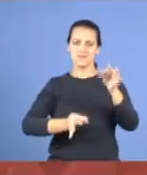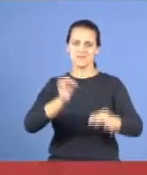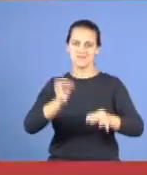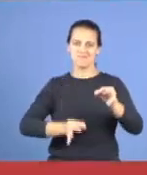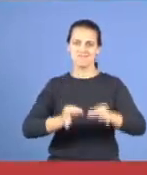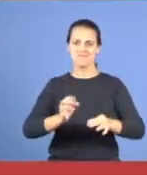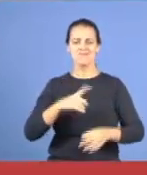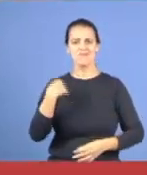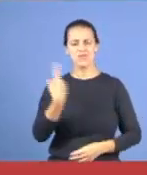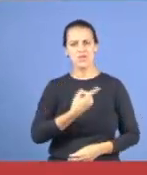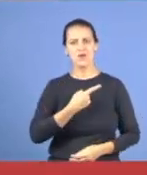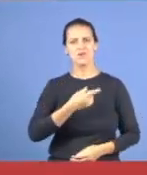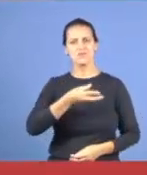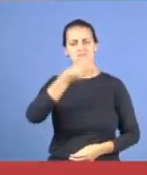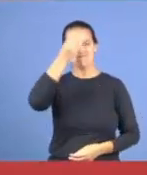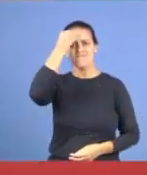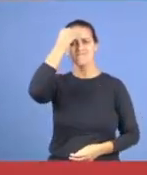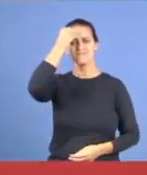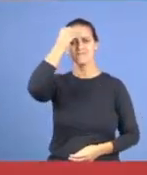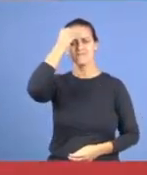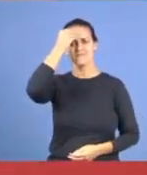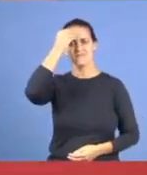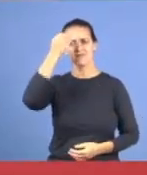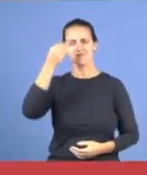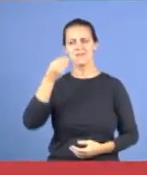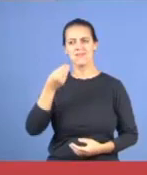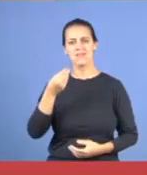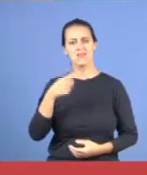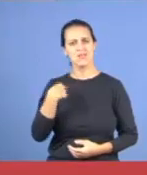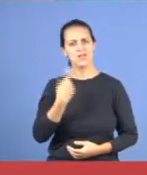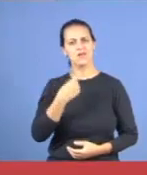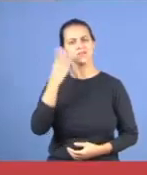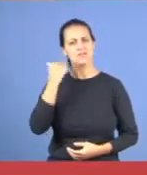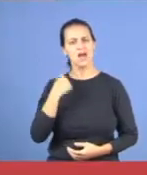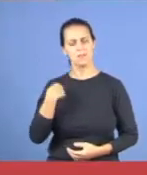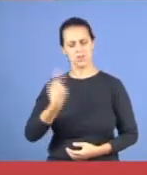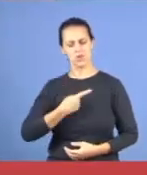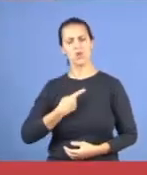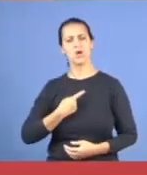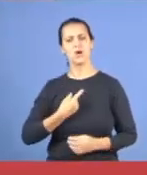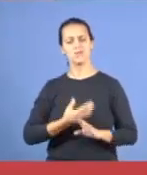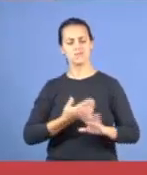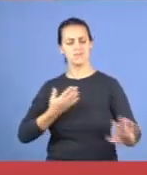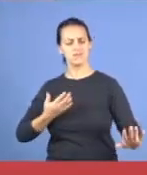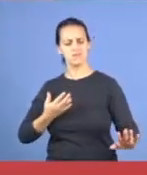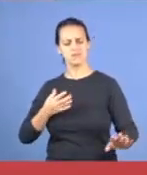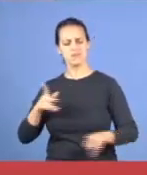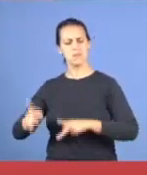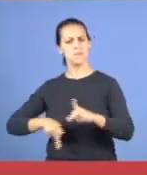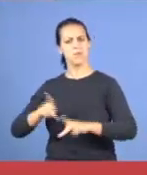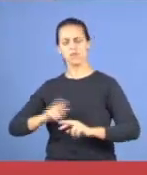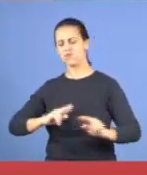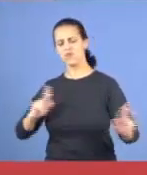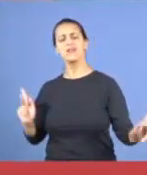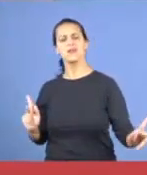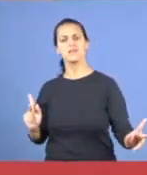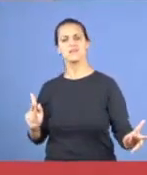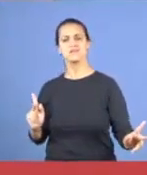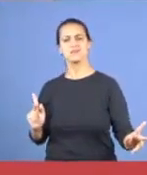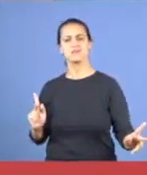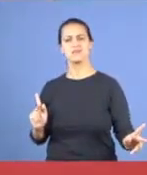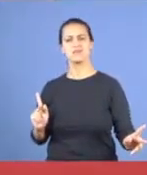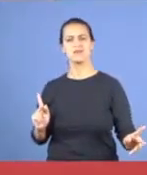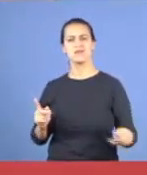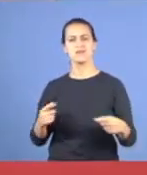para nós, como, o exemplo aí, para nós, sabemos que somos um povo nobre, e que nos nossos dias, nossa nobreza, não